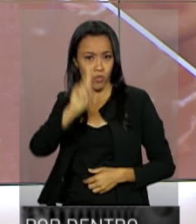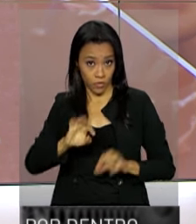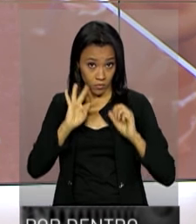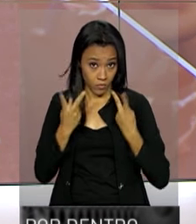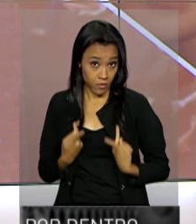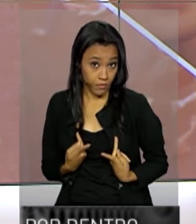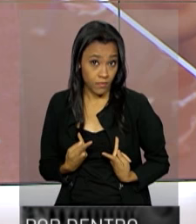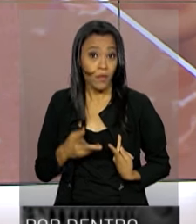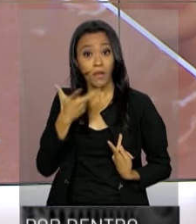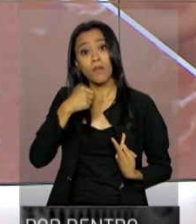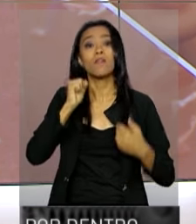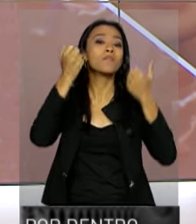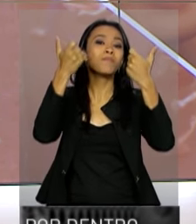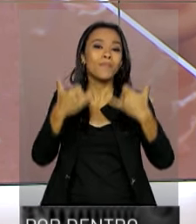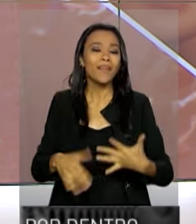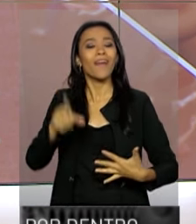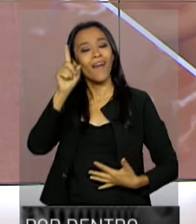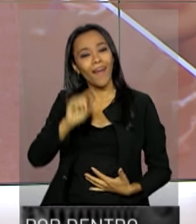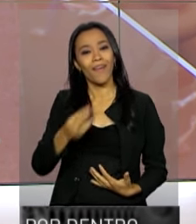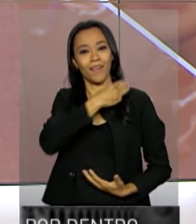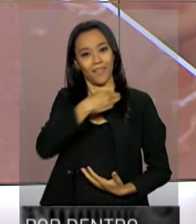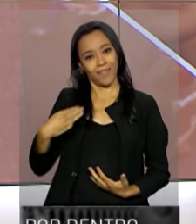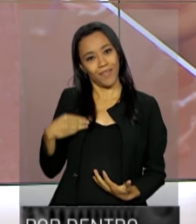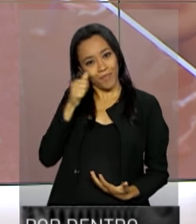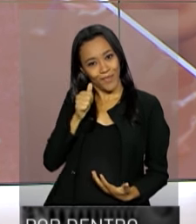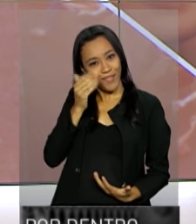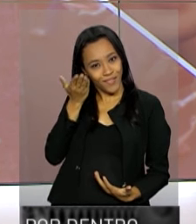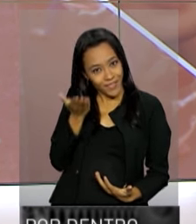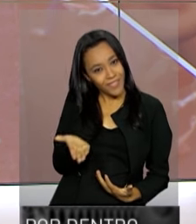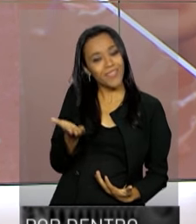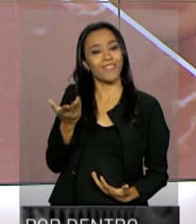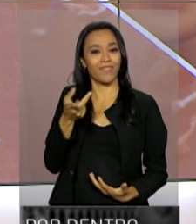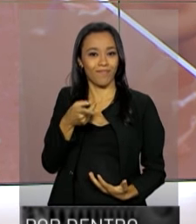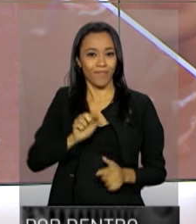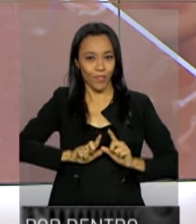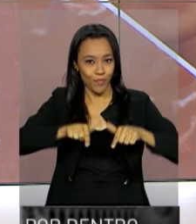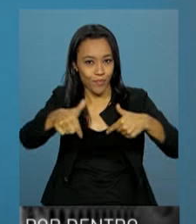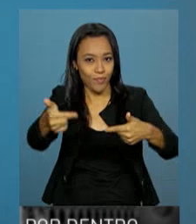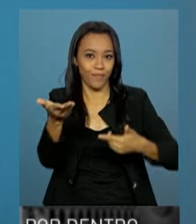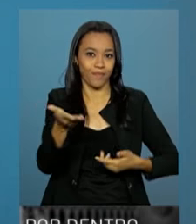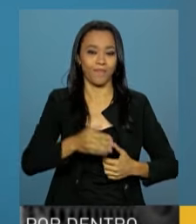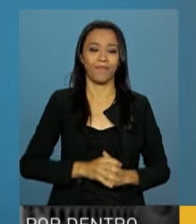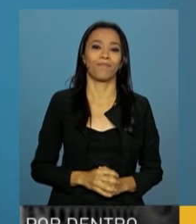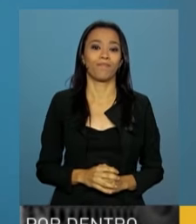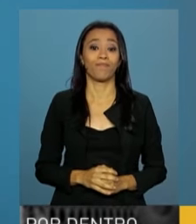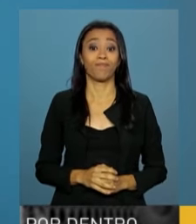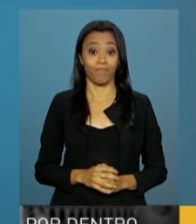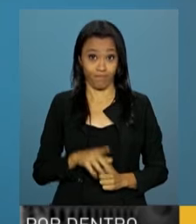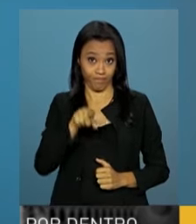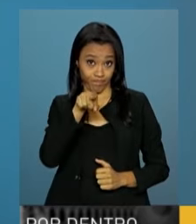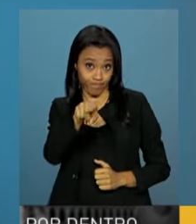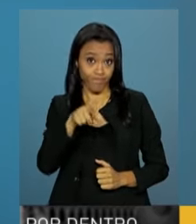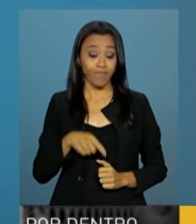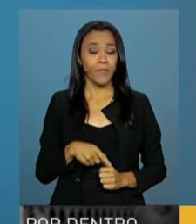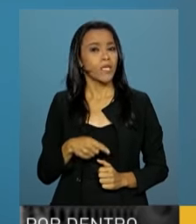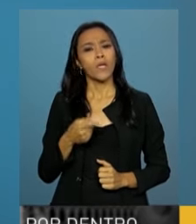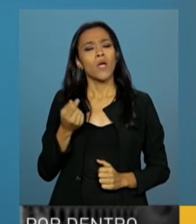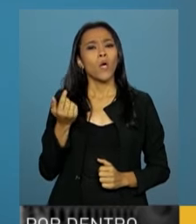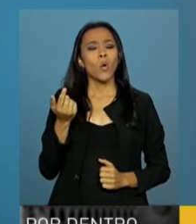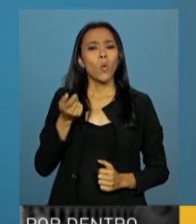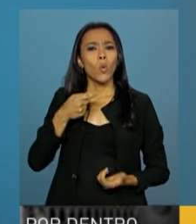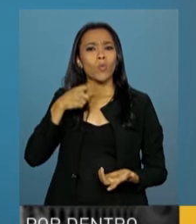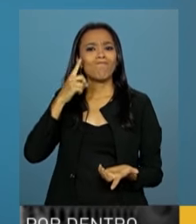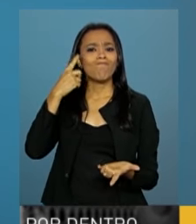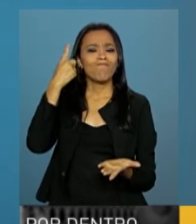Humanos? Quem explica pra gente agora é Luiz Linda Valoar, ministra que comanda a pasta. A função princípua do